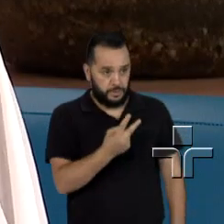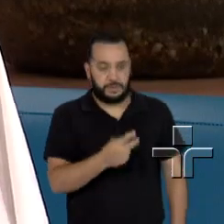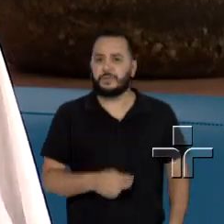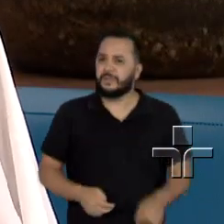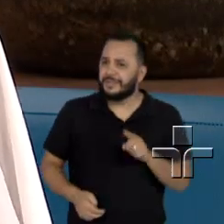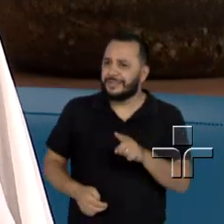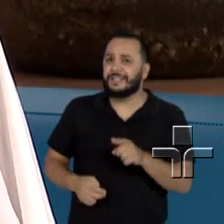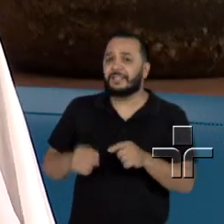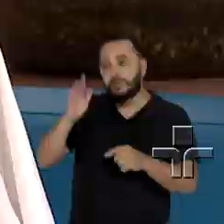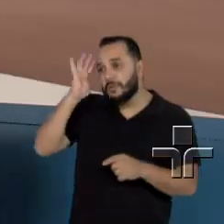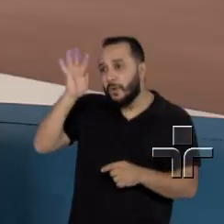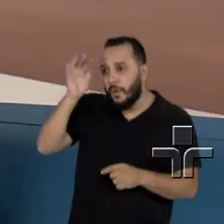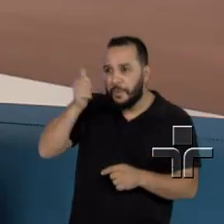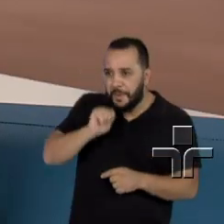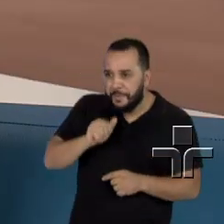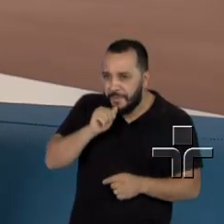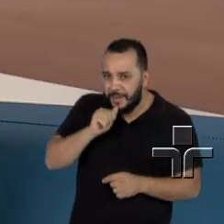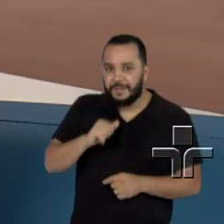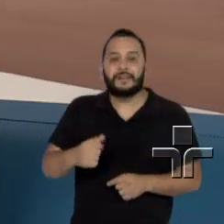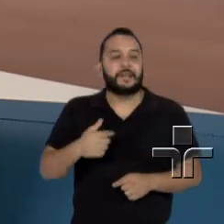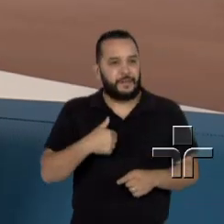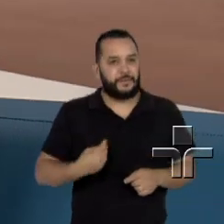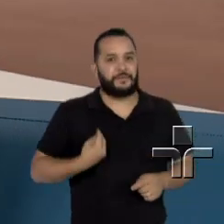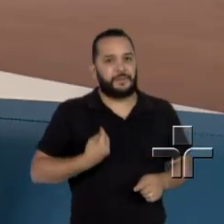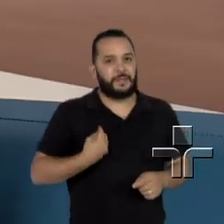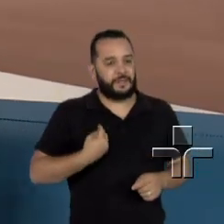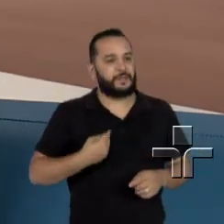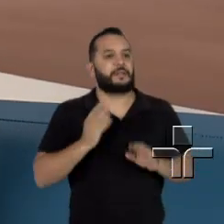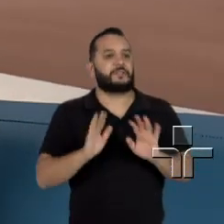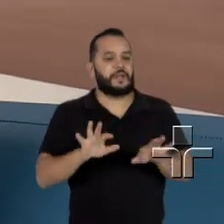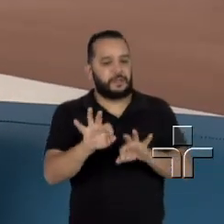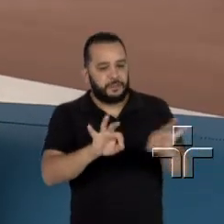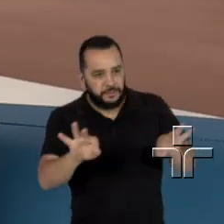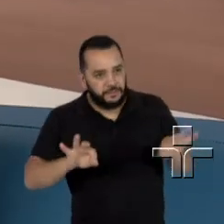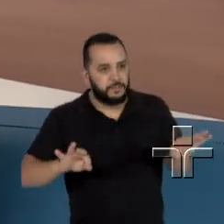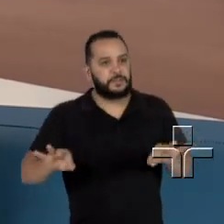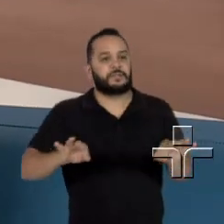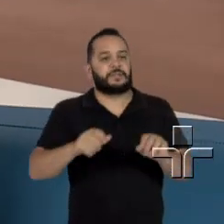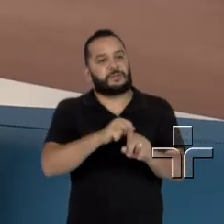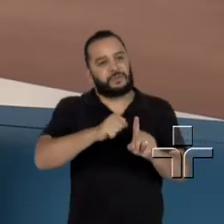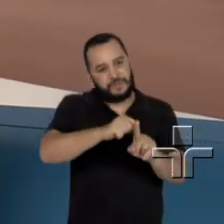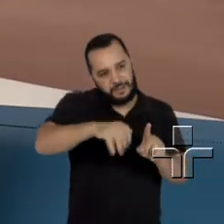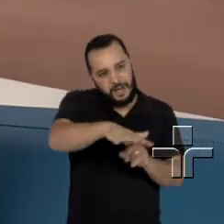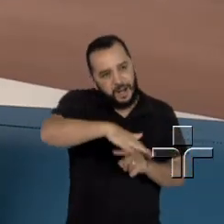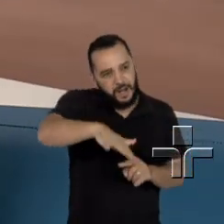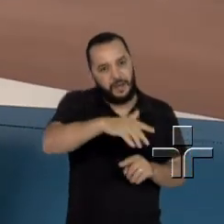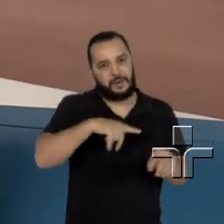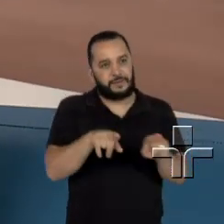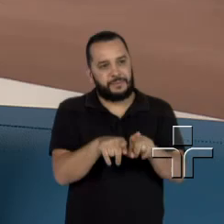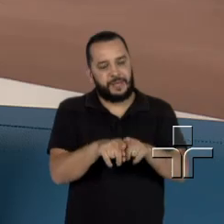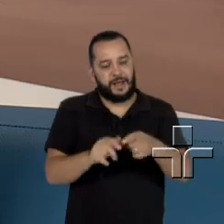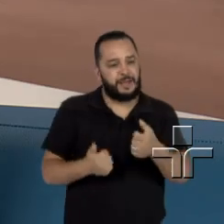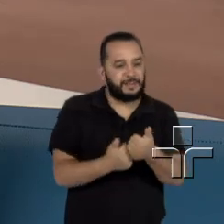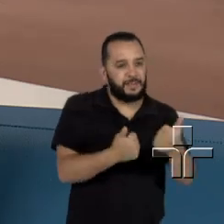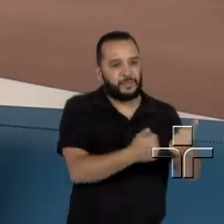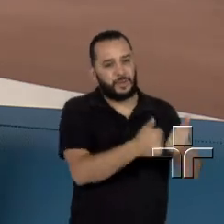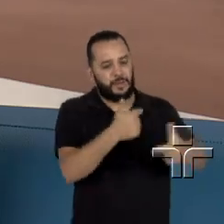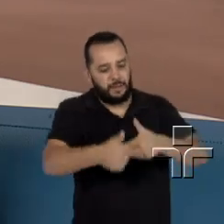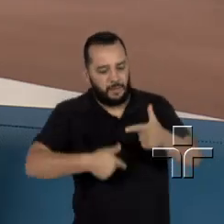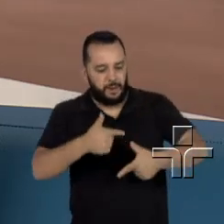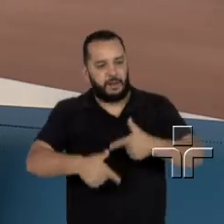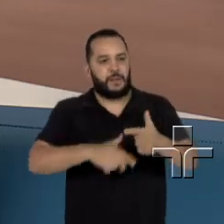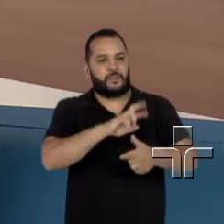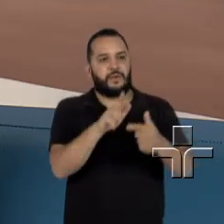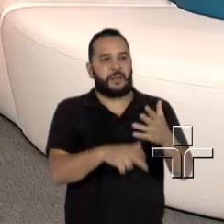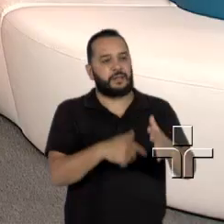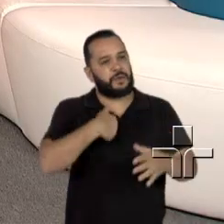mãe? Você tinha esse sonho? Eu tive uma vida muito ativa como organizadora de eventos sociais, como assessora naquilo que eu sei fazer. Eu nunca